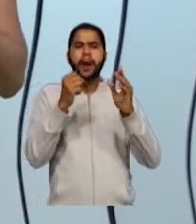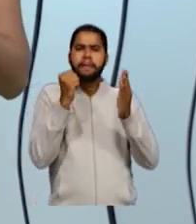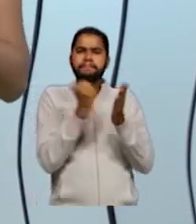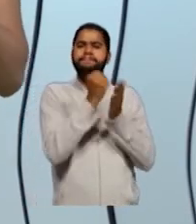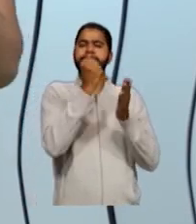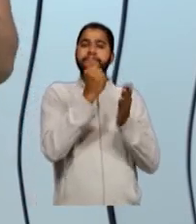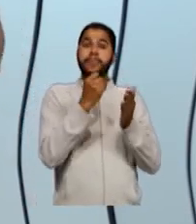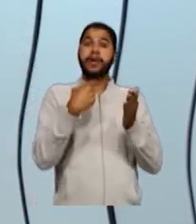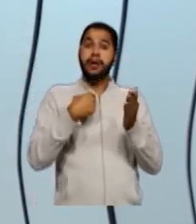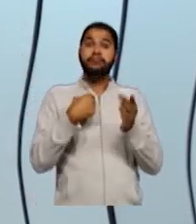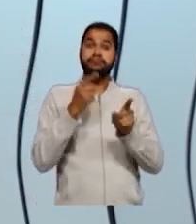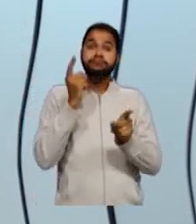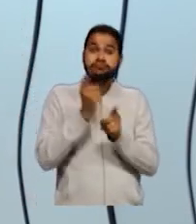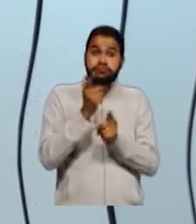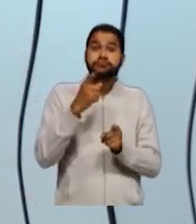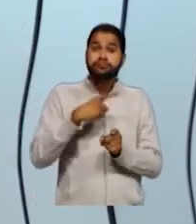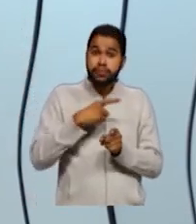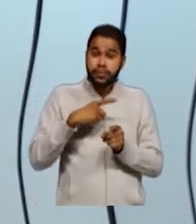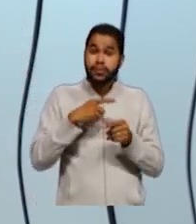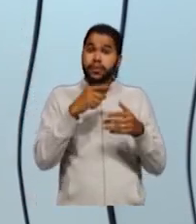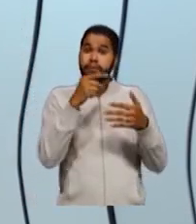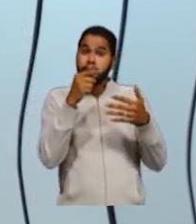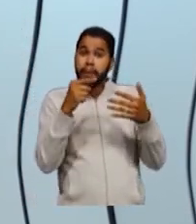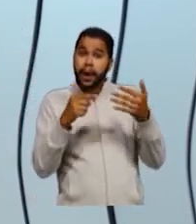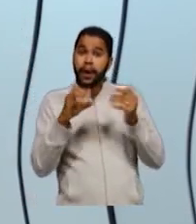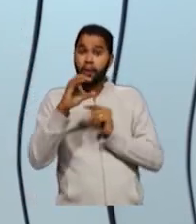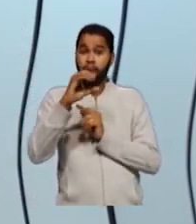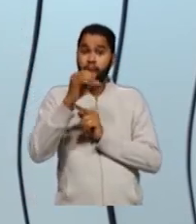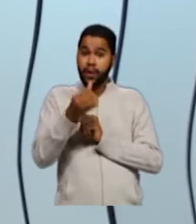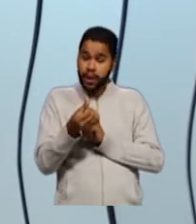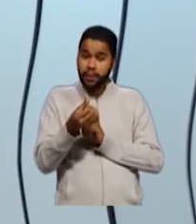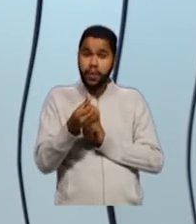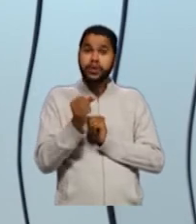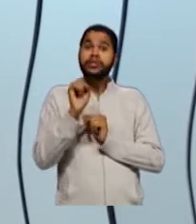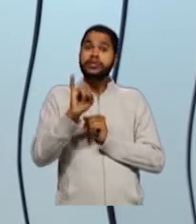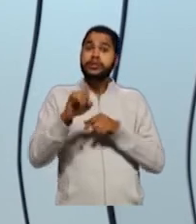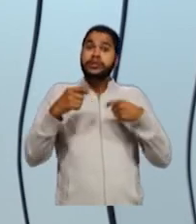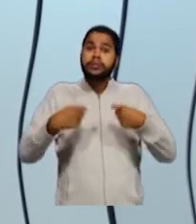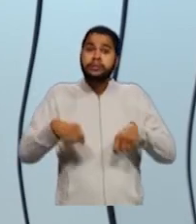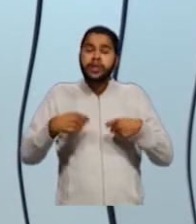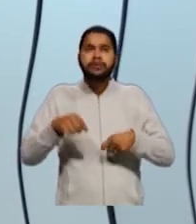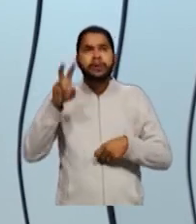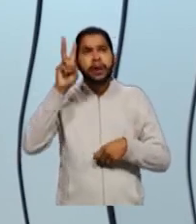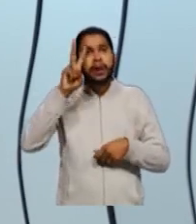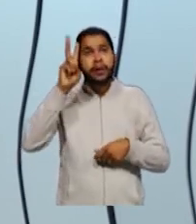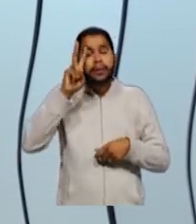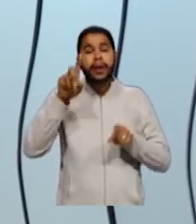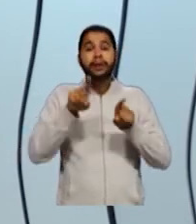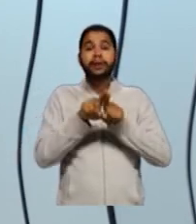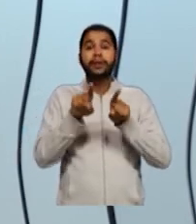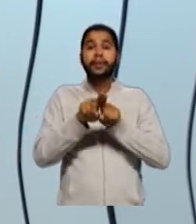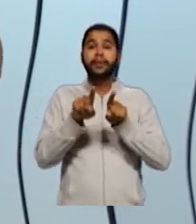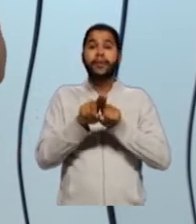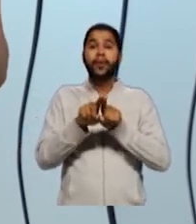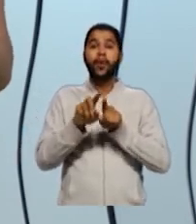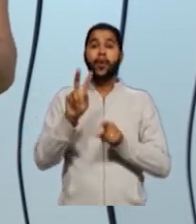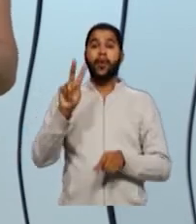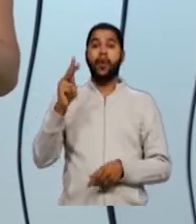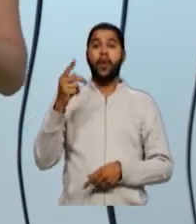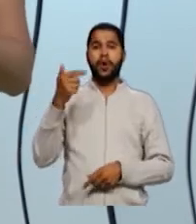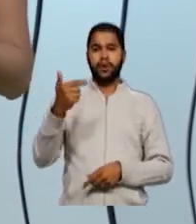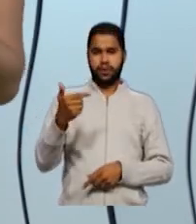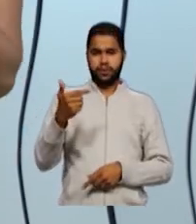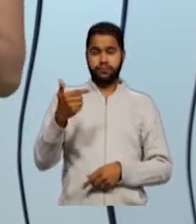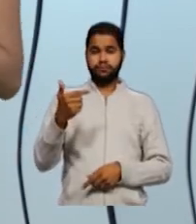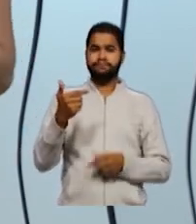identificar que existe ali o carbono. E, se for preciso, te lembrar que existe ali também o hidrogênio.